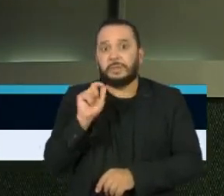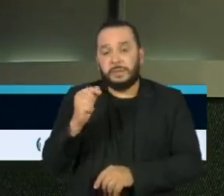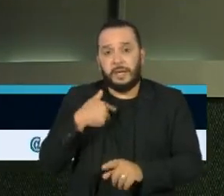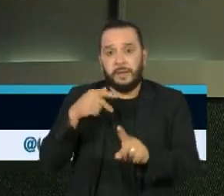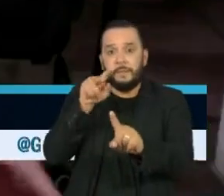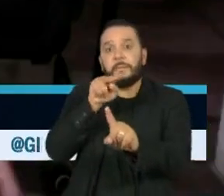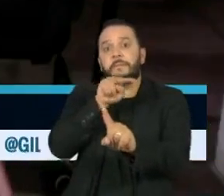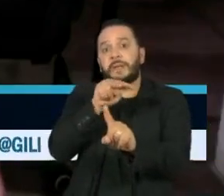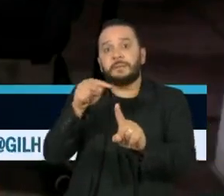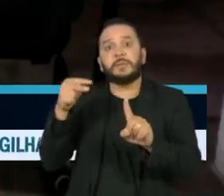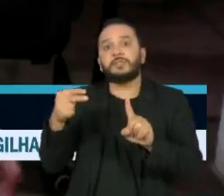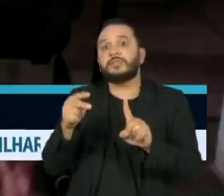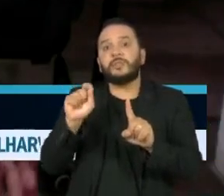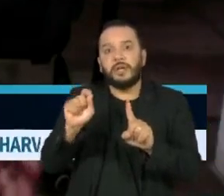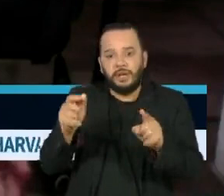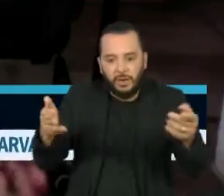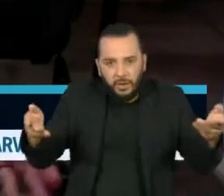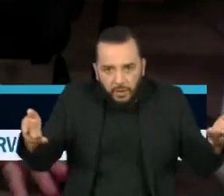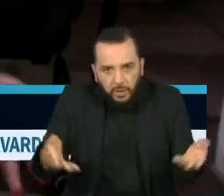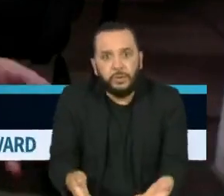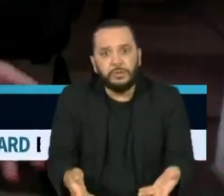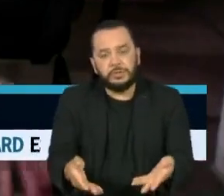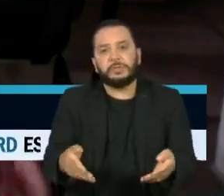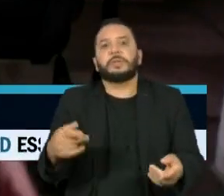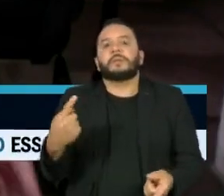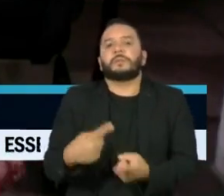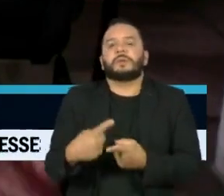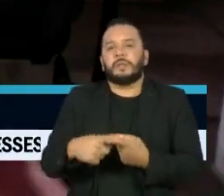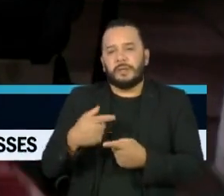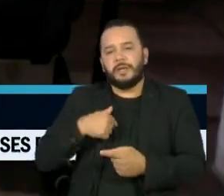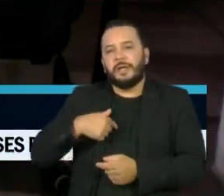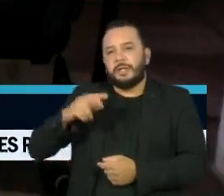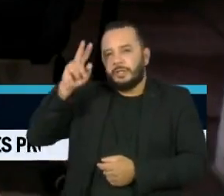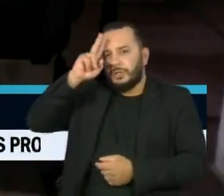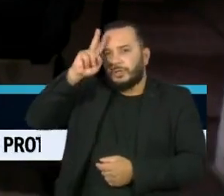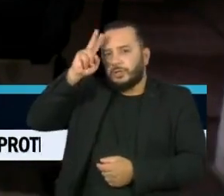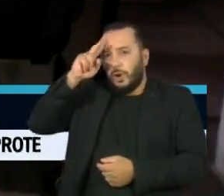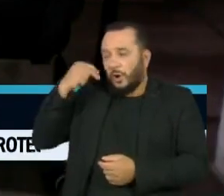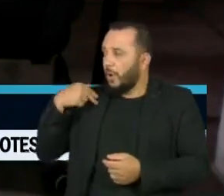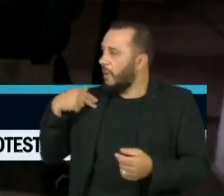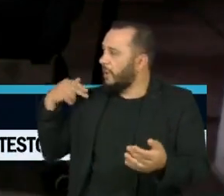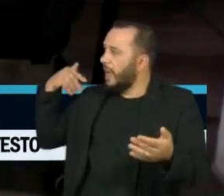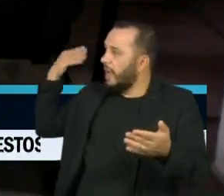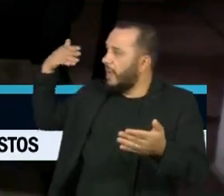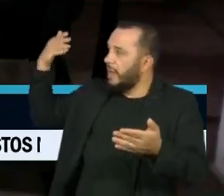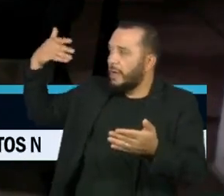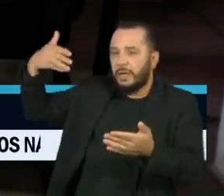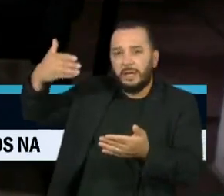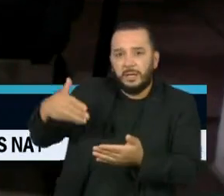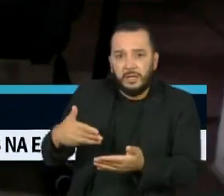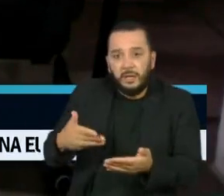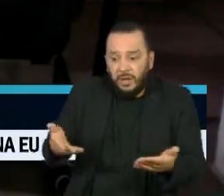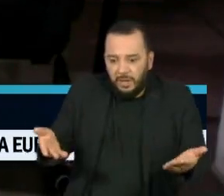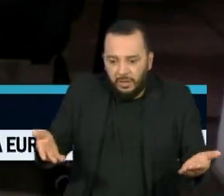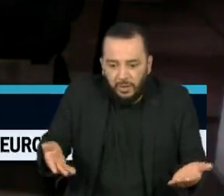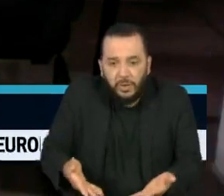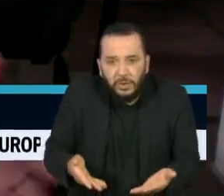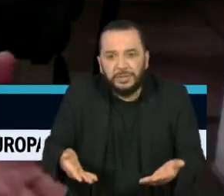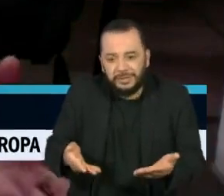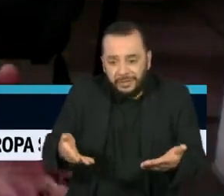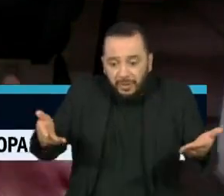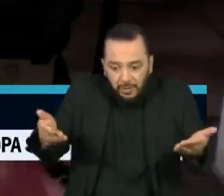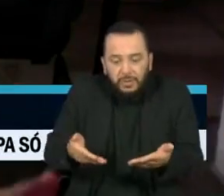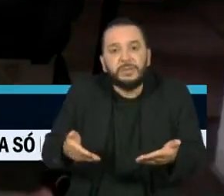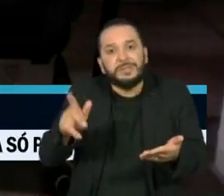Porque o interessante desse ramo da historiografia, que é a história do tempo presente, que são histórias vivas, são